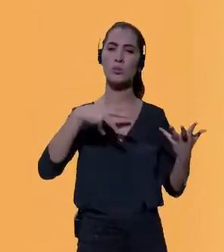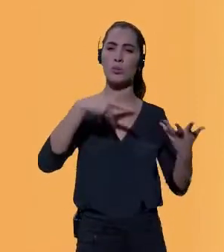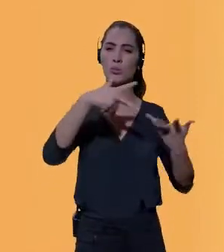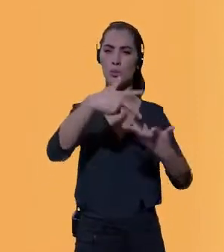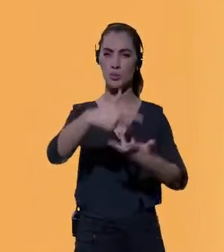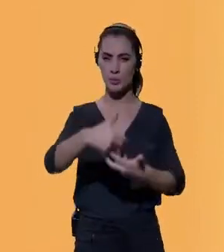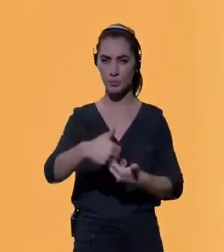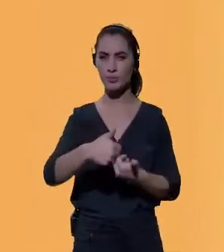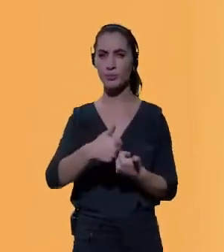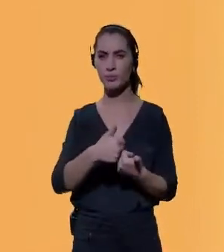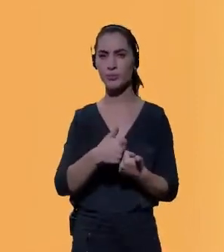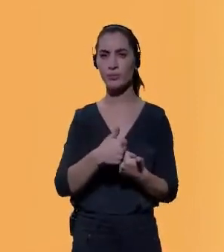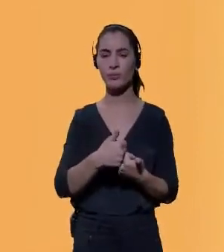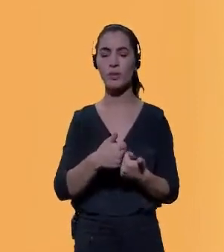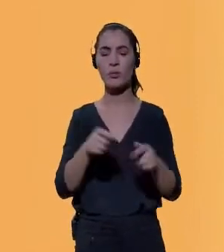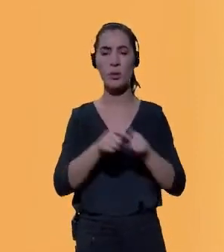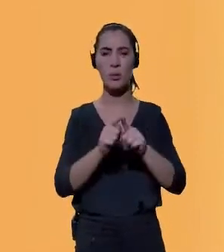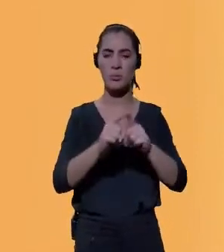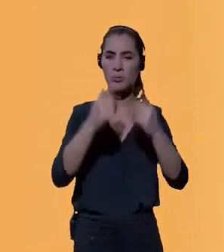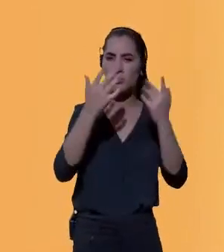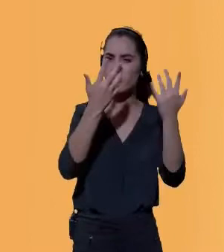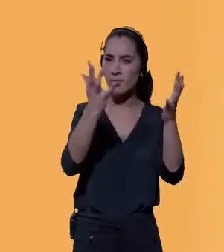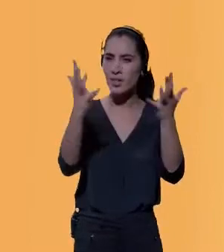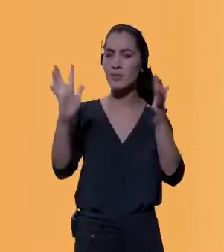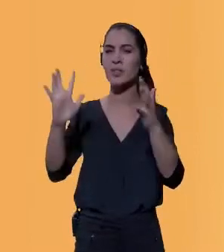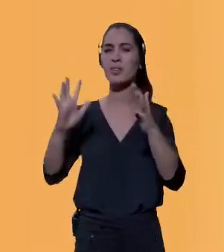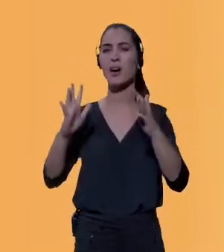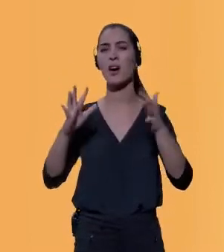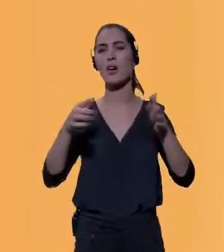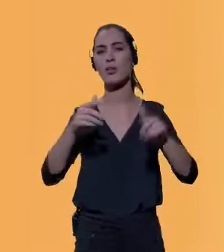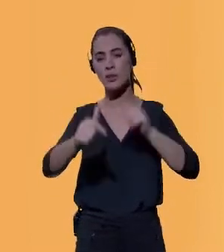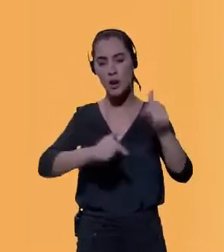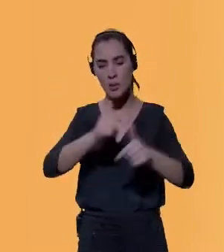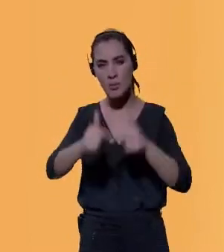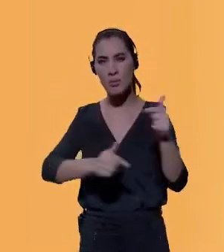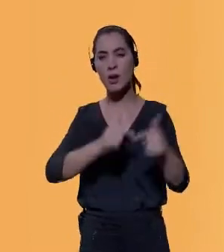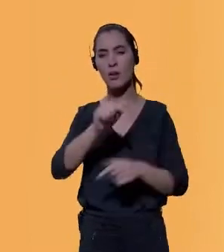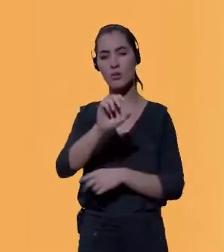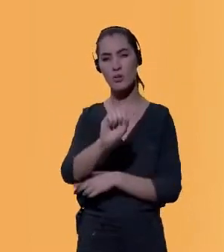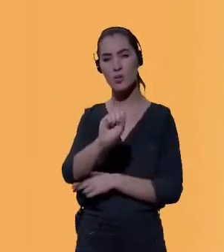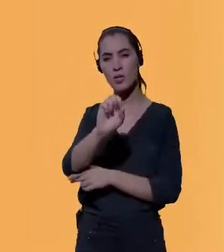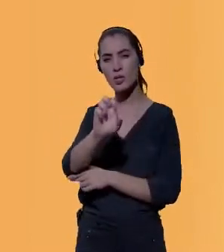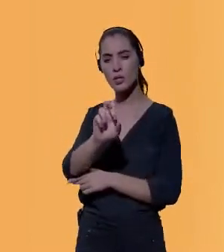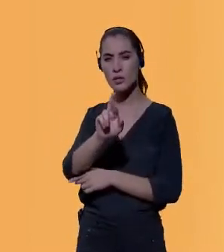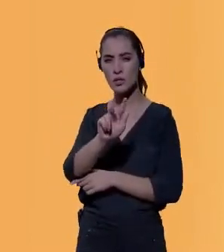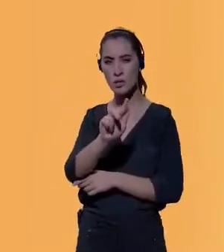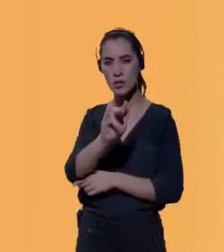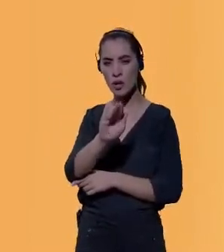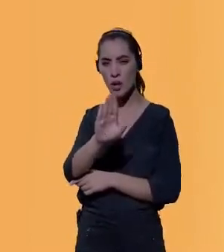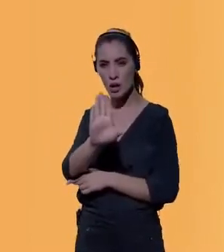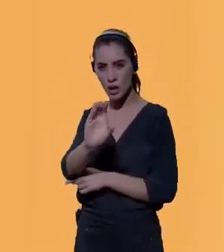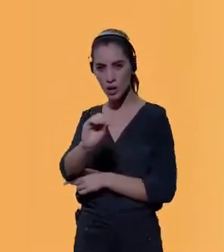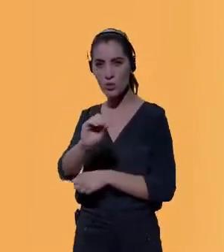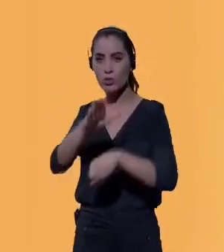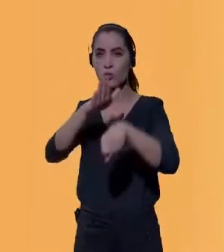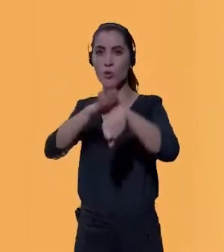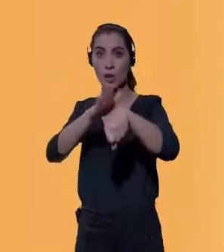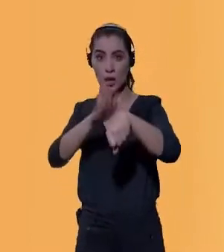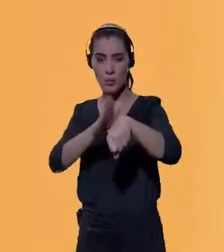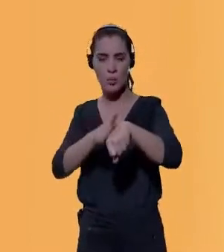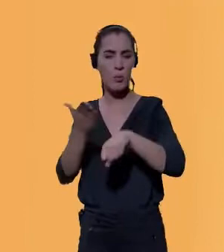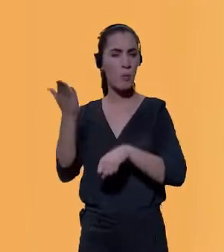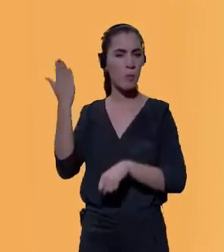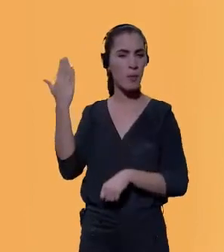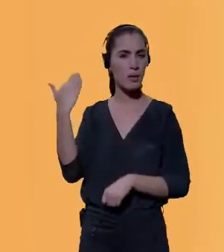Queria, inicialmente, parabenizar o trabalho exercido pelo Sérgio durante a sua participação na presidência